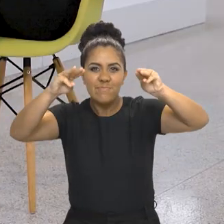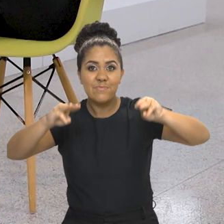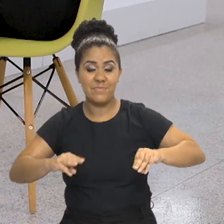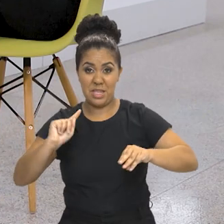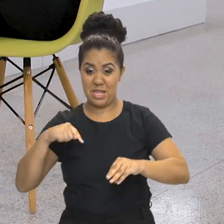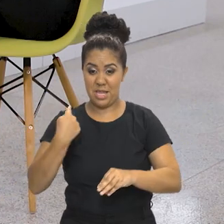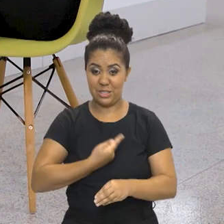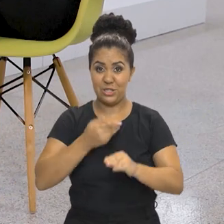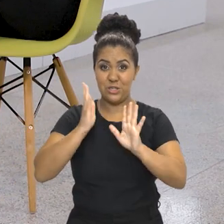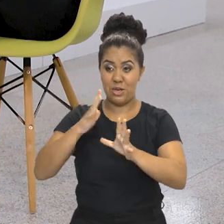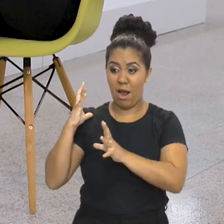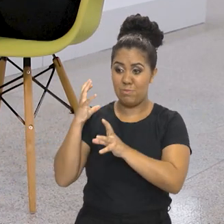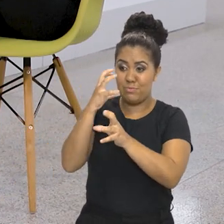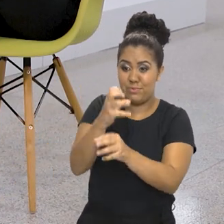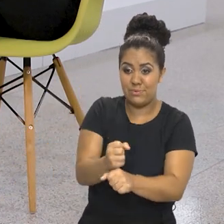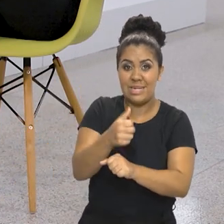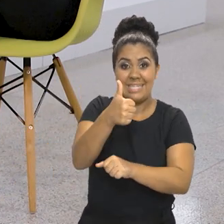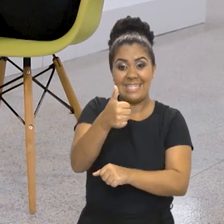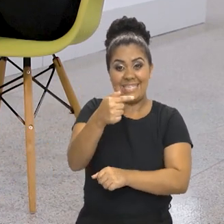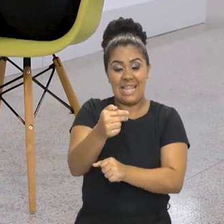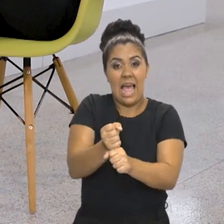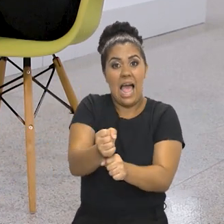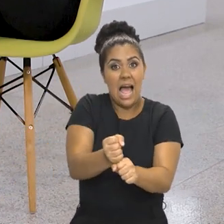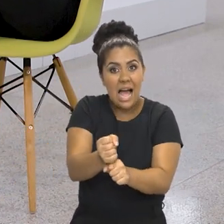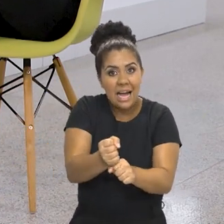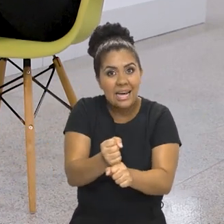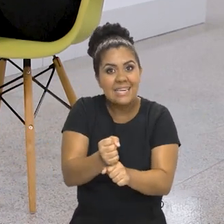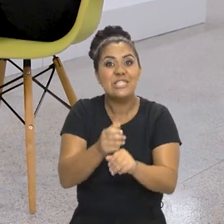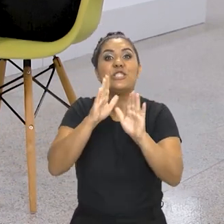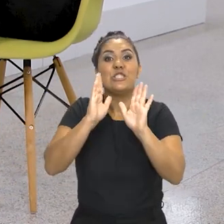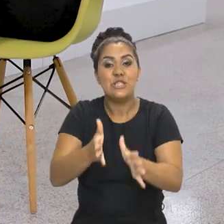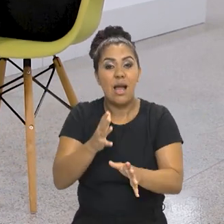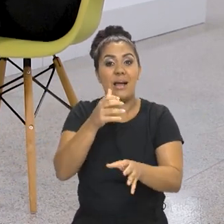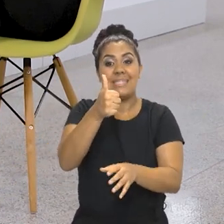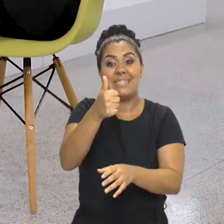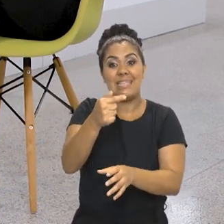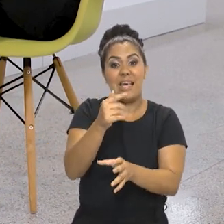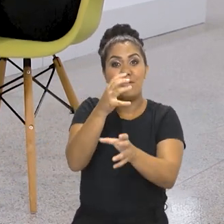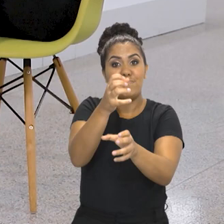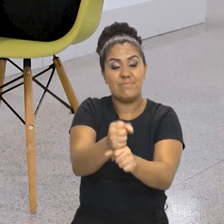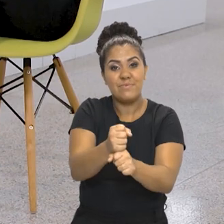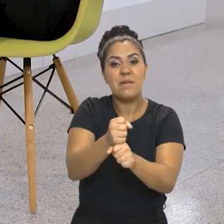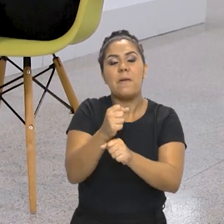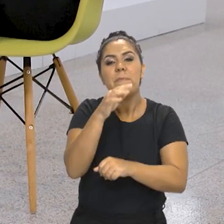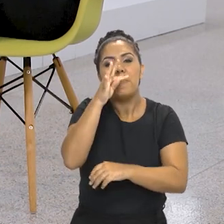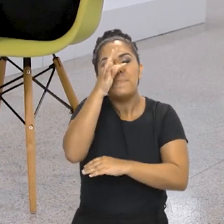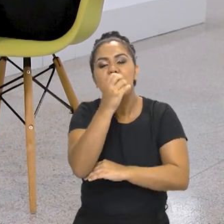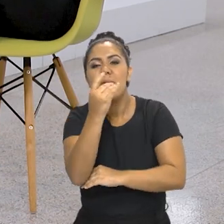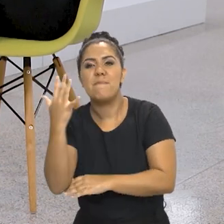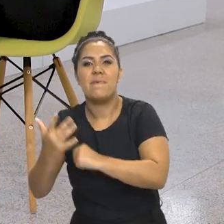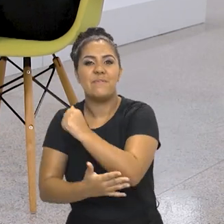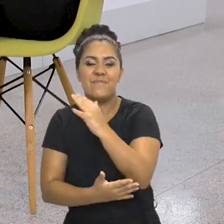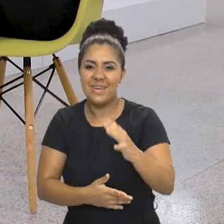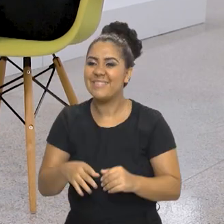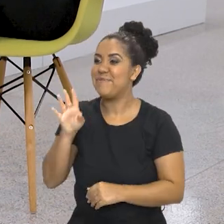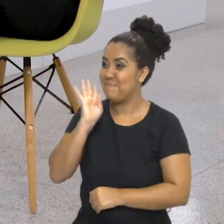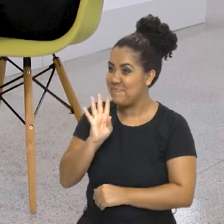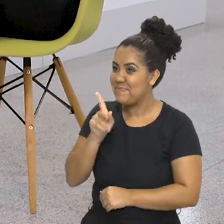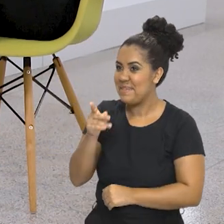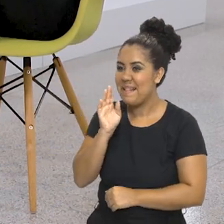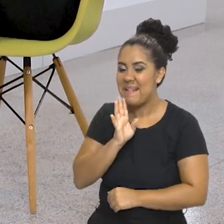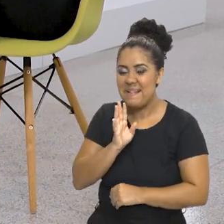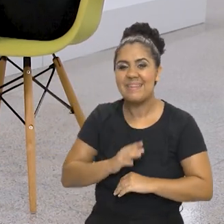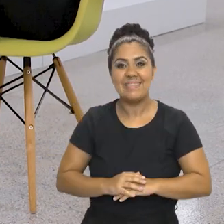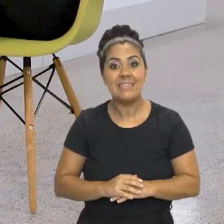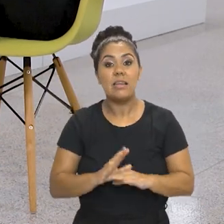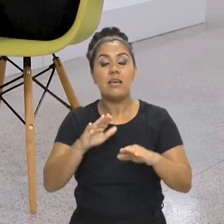gente está aí, 17 anos... Primaveras, né, vamos falar. 17 primaveras. Que coisa boa. E é importante falar o